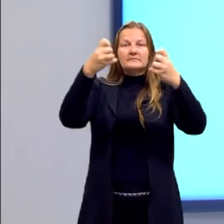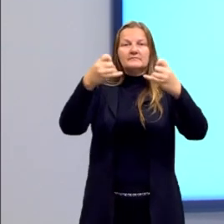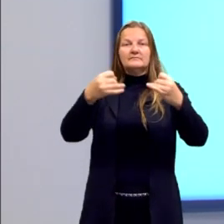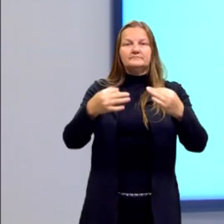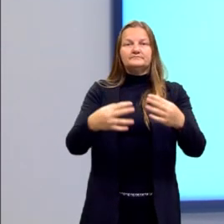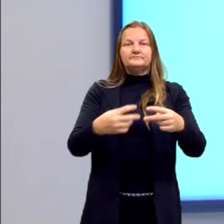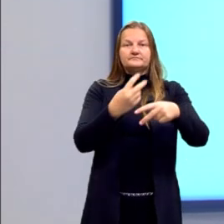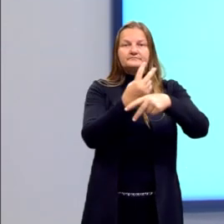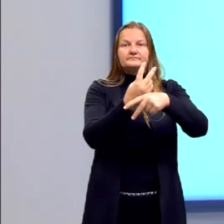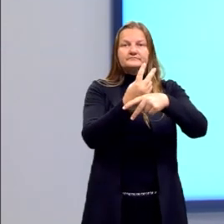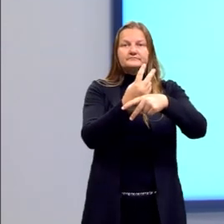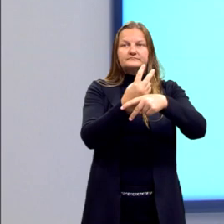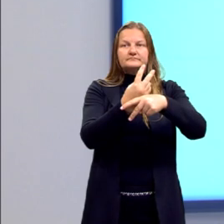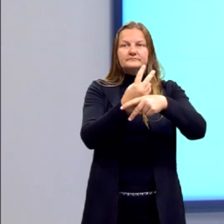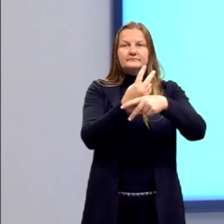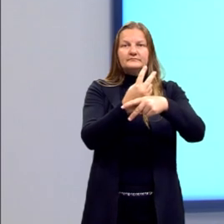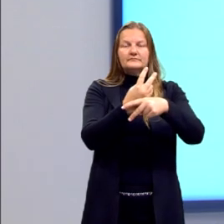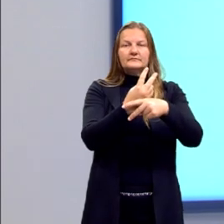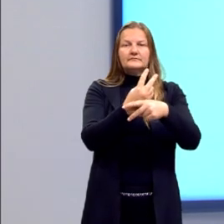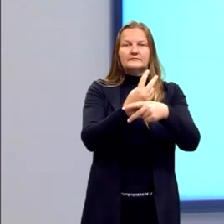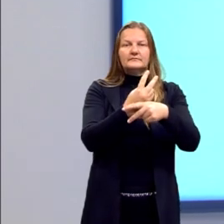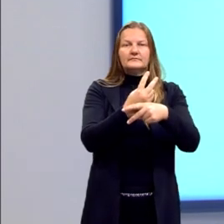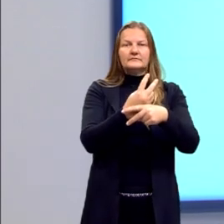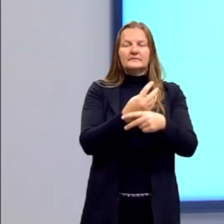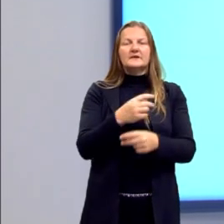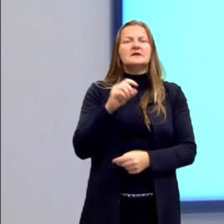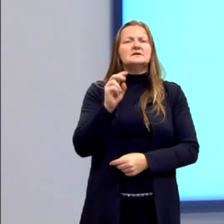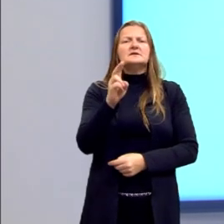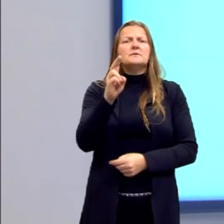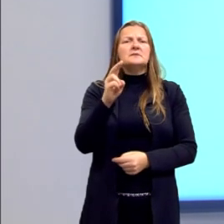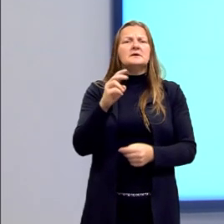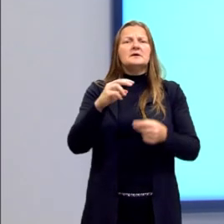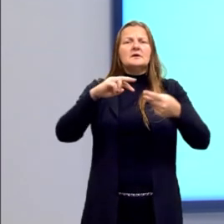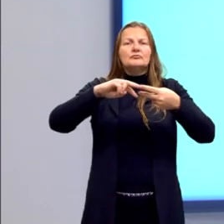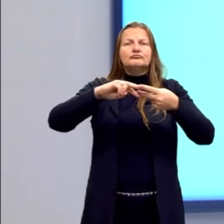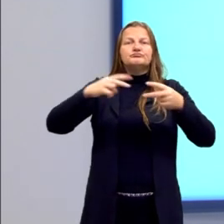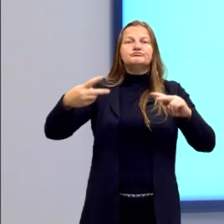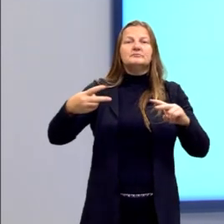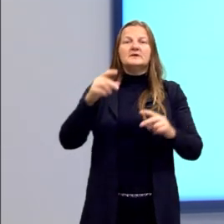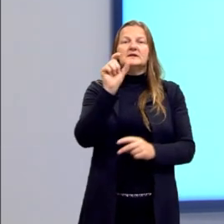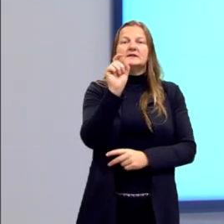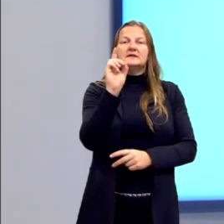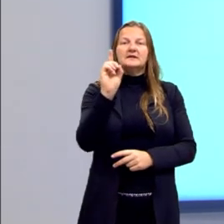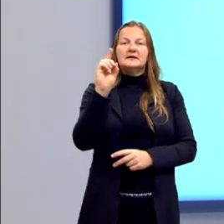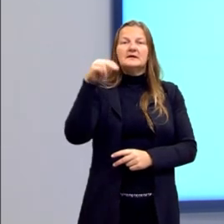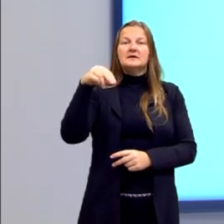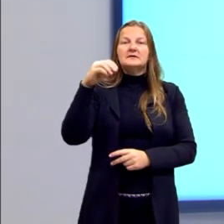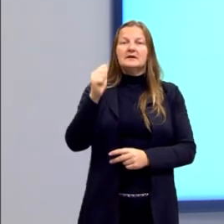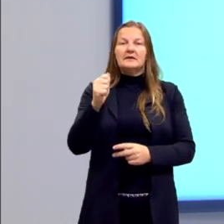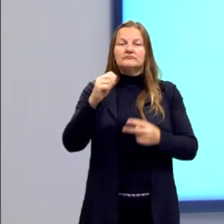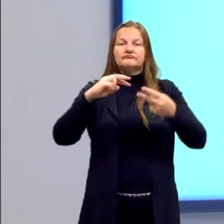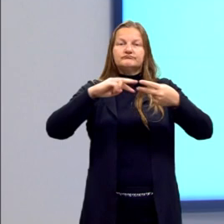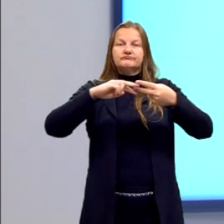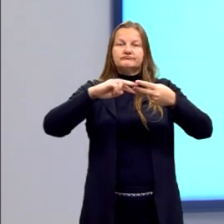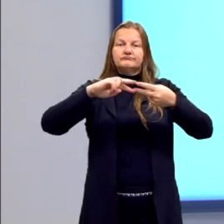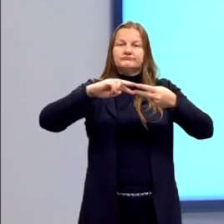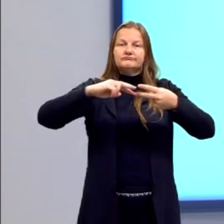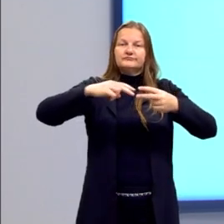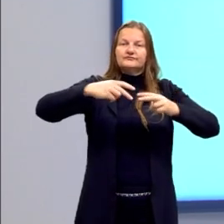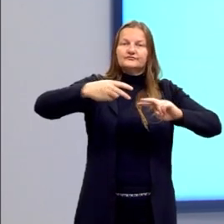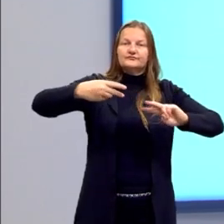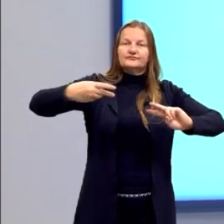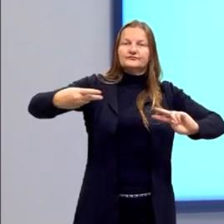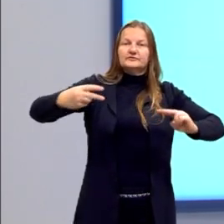em cima, por DNA e proteínas. Aqui, então, vocês podem ver uma